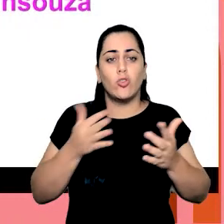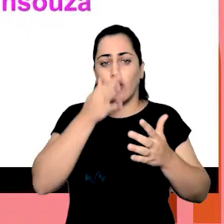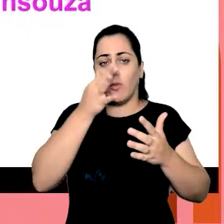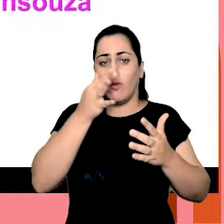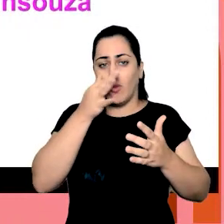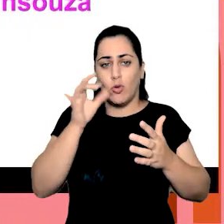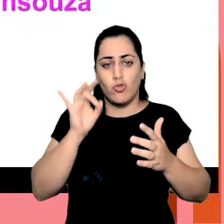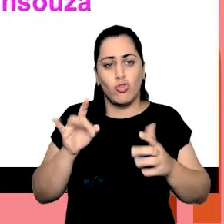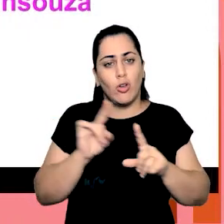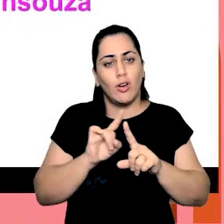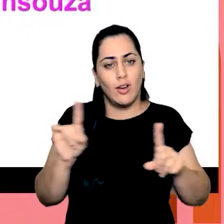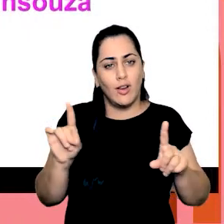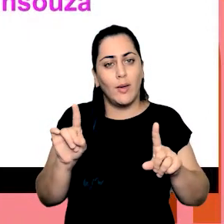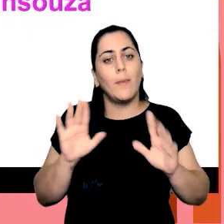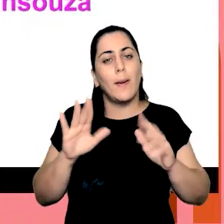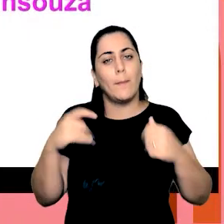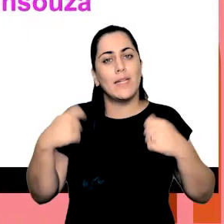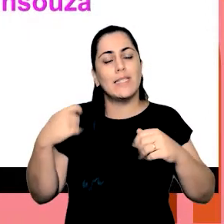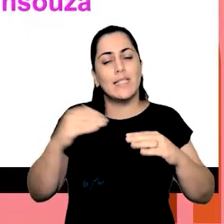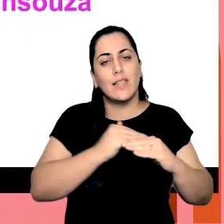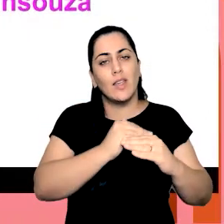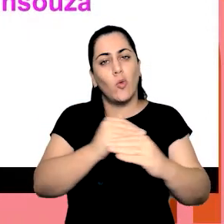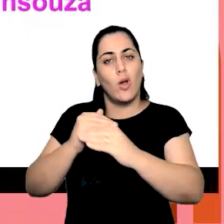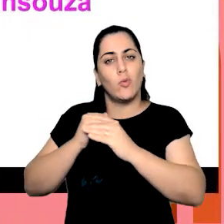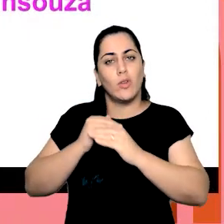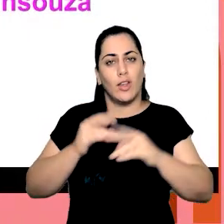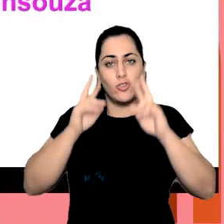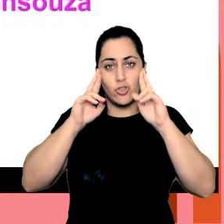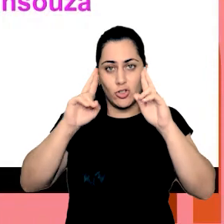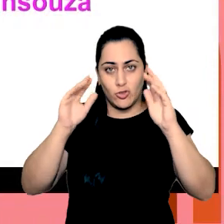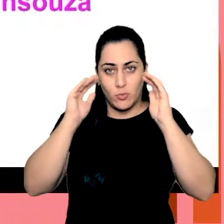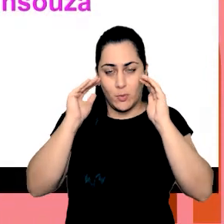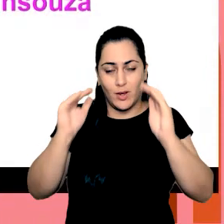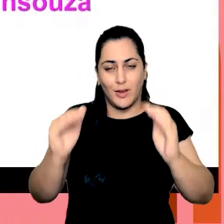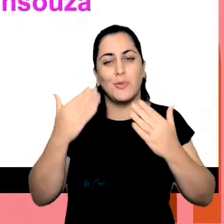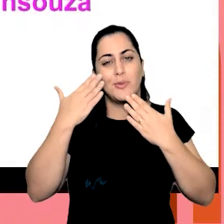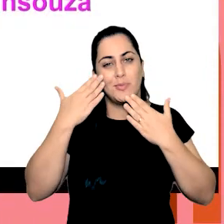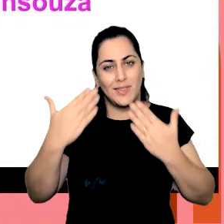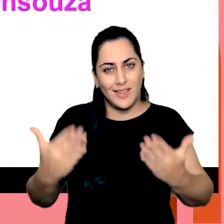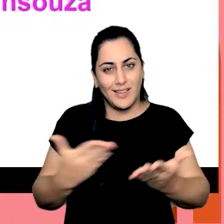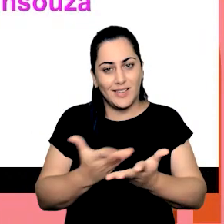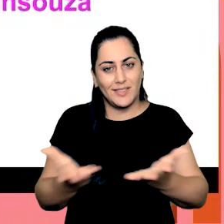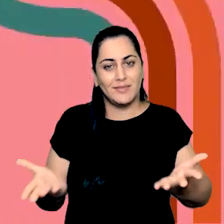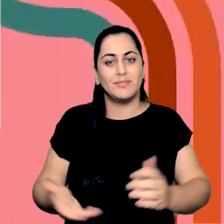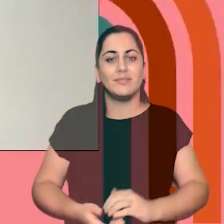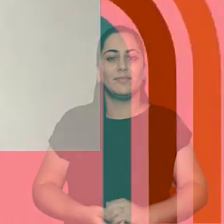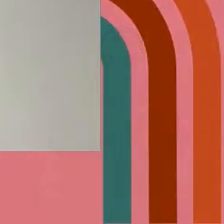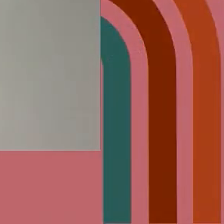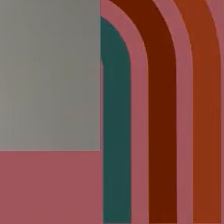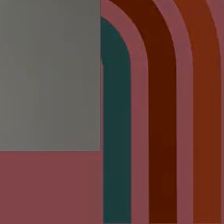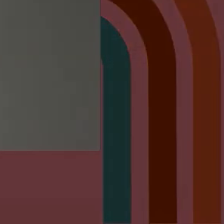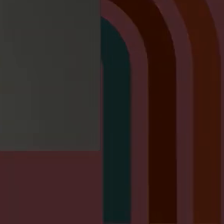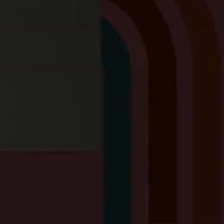me bastam se elas vêm sem a igualdade e o respeito muito obrigada pessoal sofre e Obrigado.